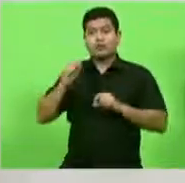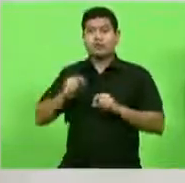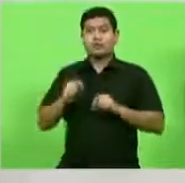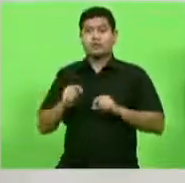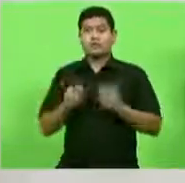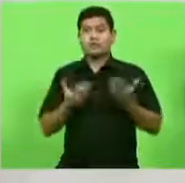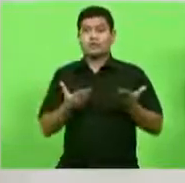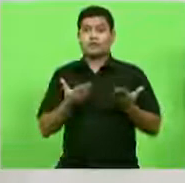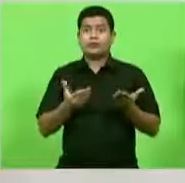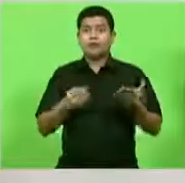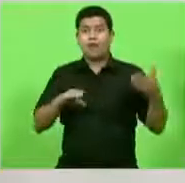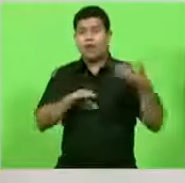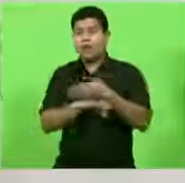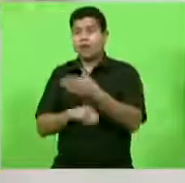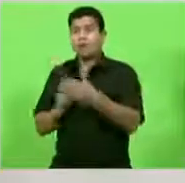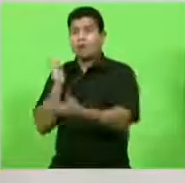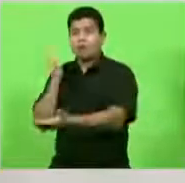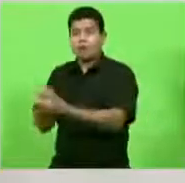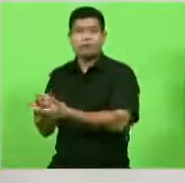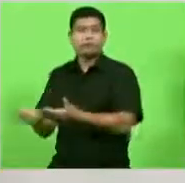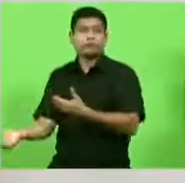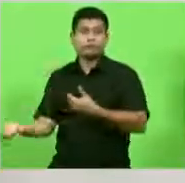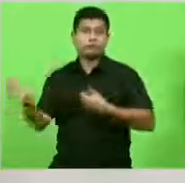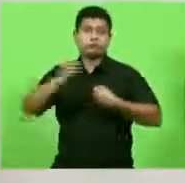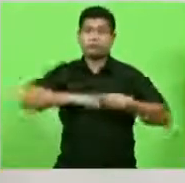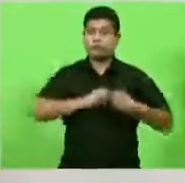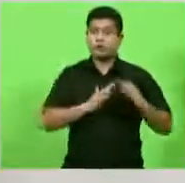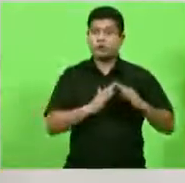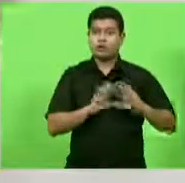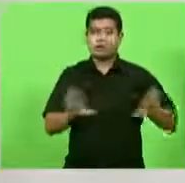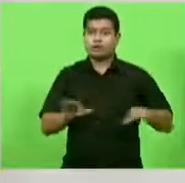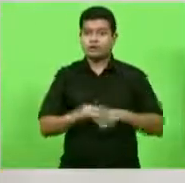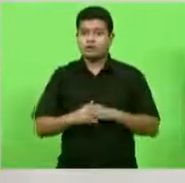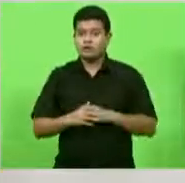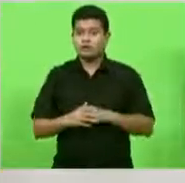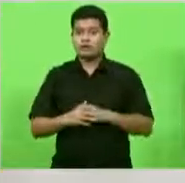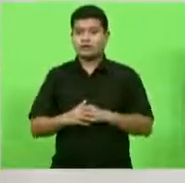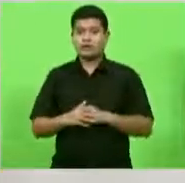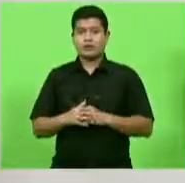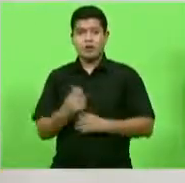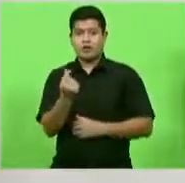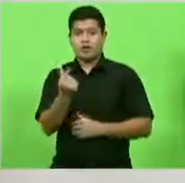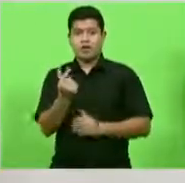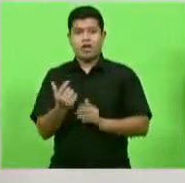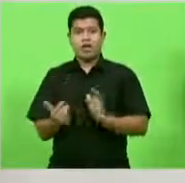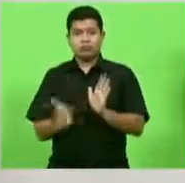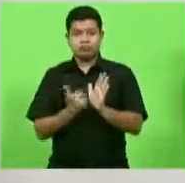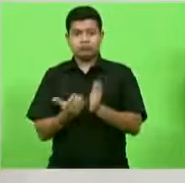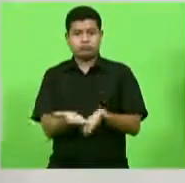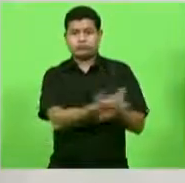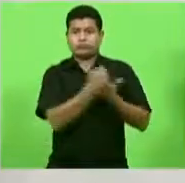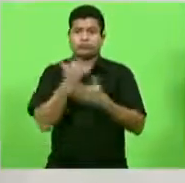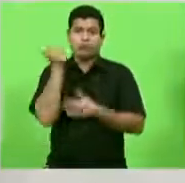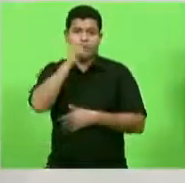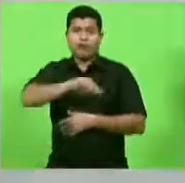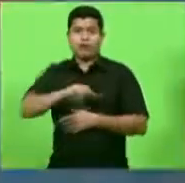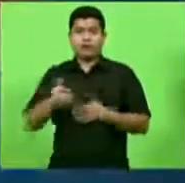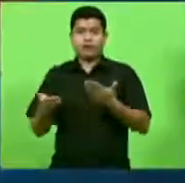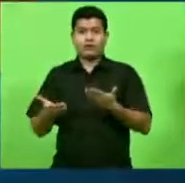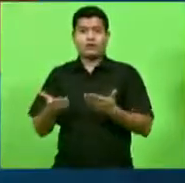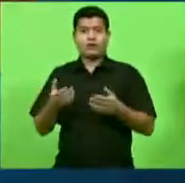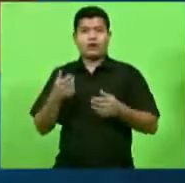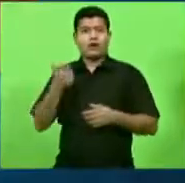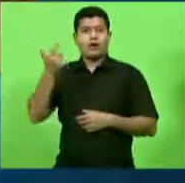quer. O sujeito que entra, compra, paga e vai embora. E o Estado recolhe com isso. Próxima feira, por gentileza, a